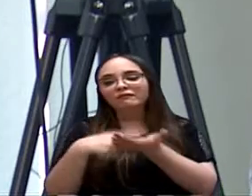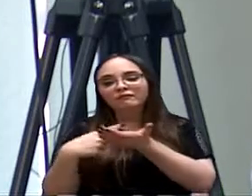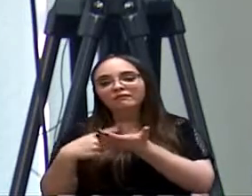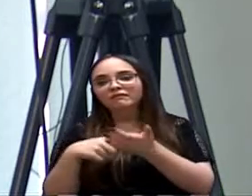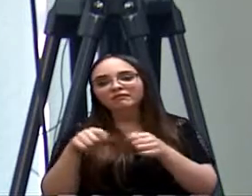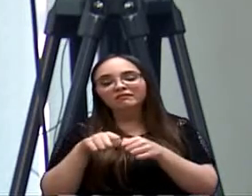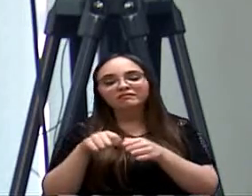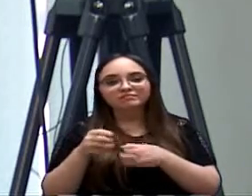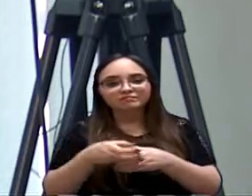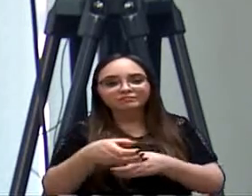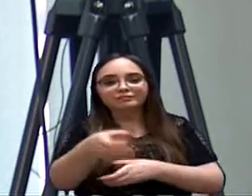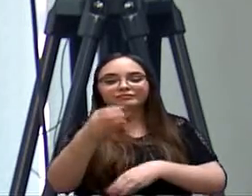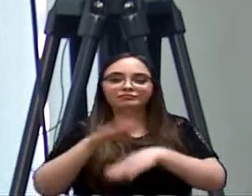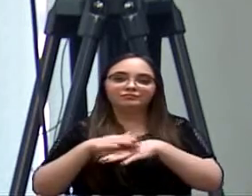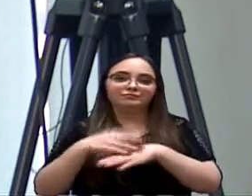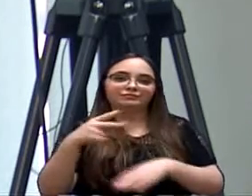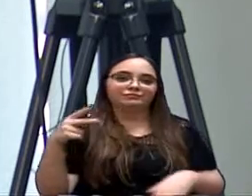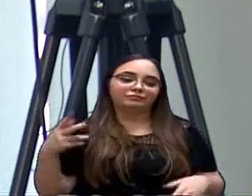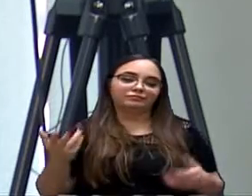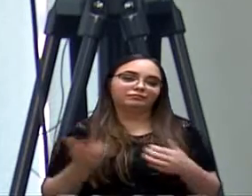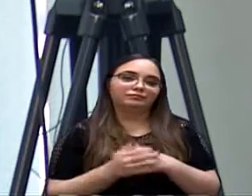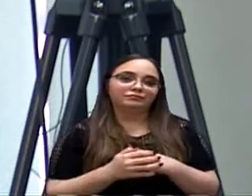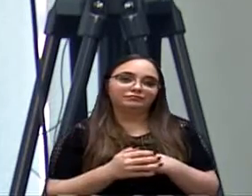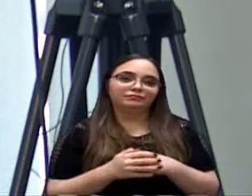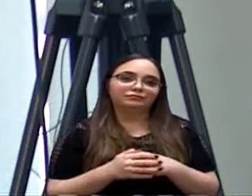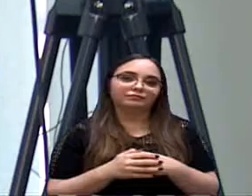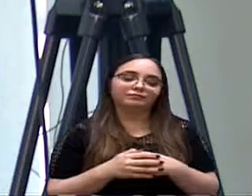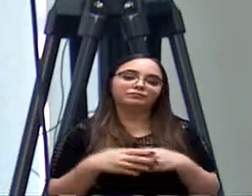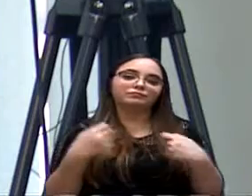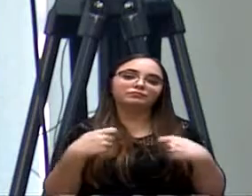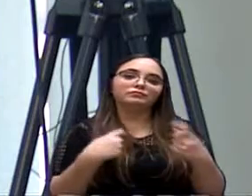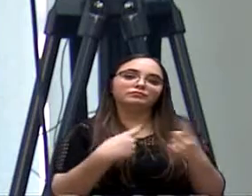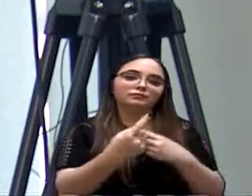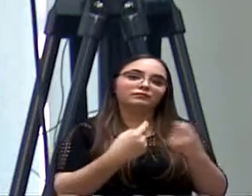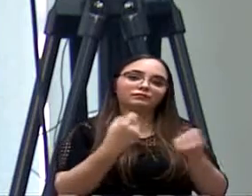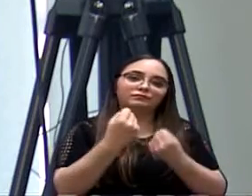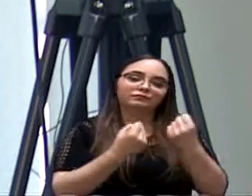Rede de microdenagem, adequação da macrodenagem, sistema viário.